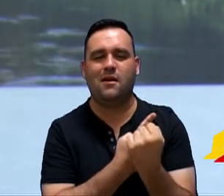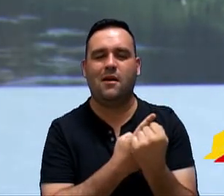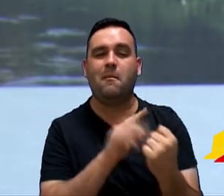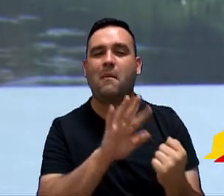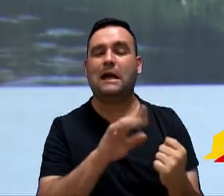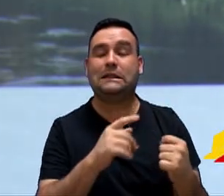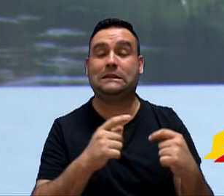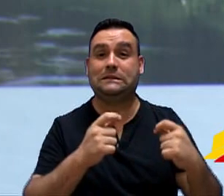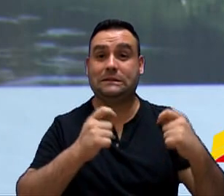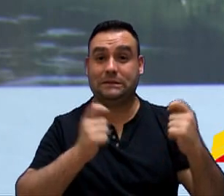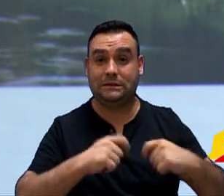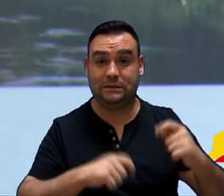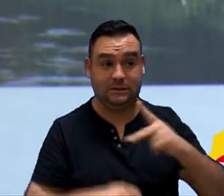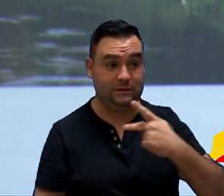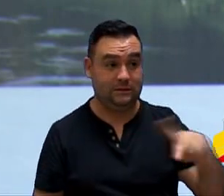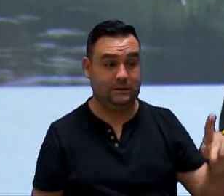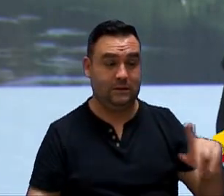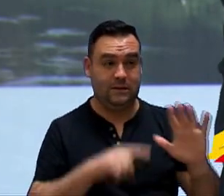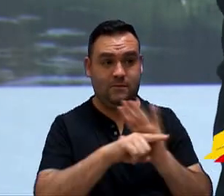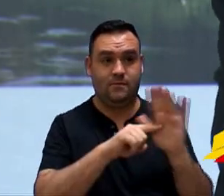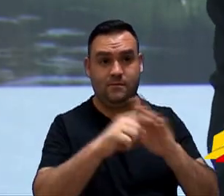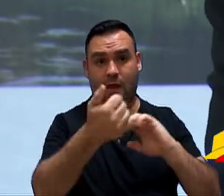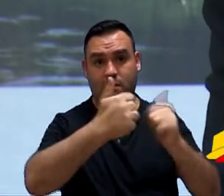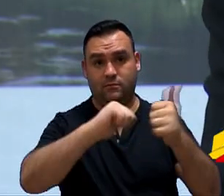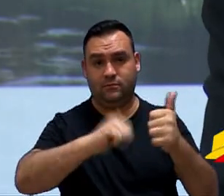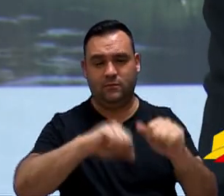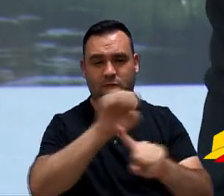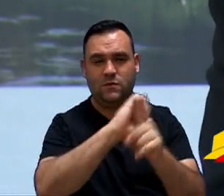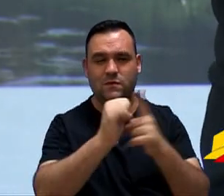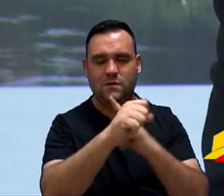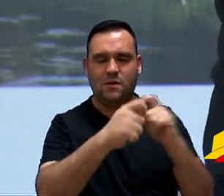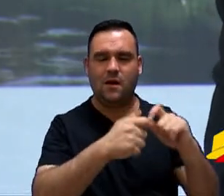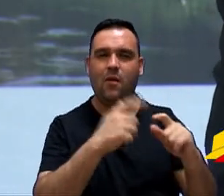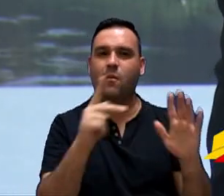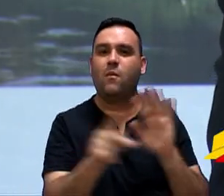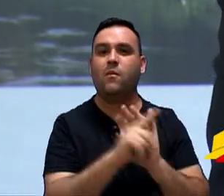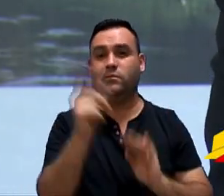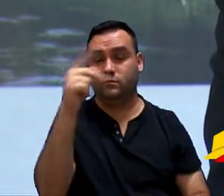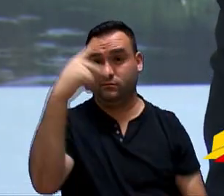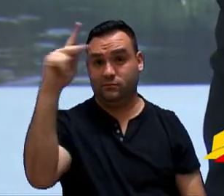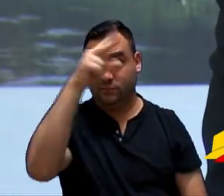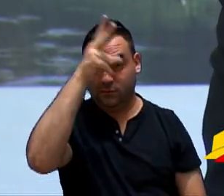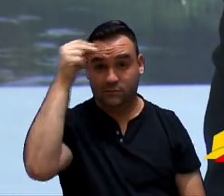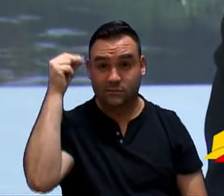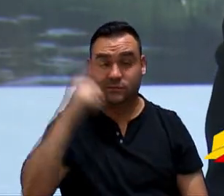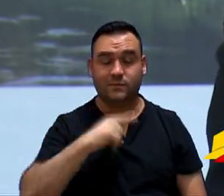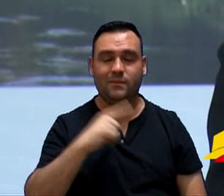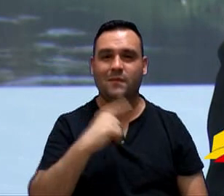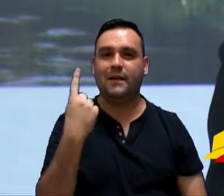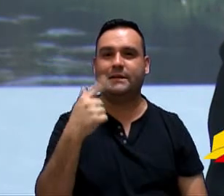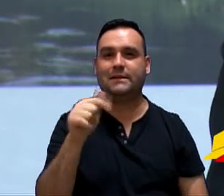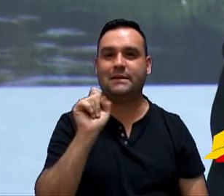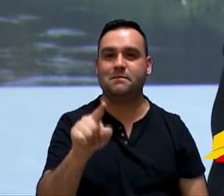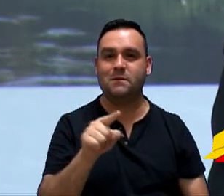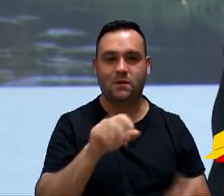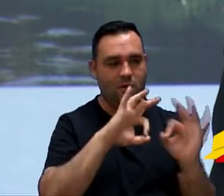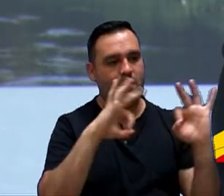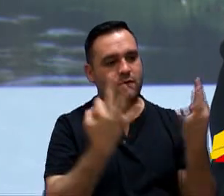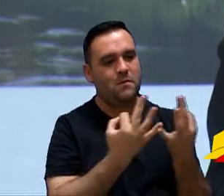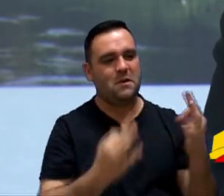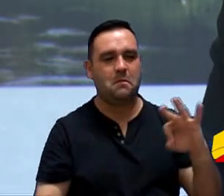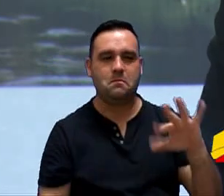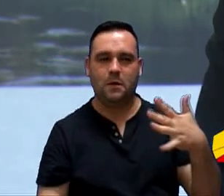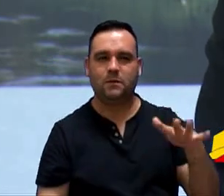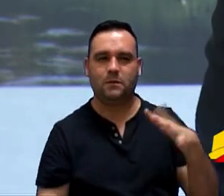a capacidade, segundo o levantamento socioeconômico da própria prefeitura, nós temos 17 mil famílias